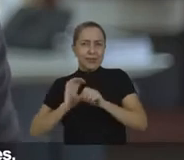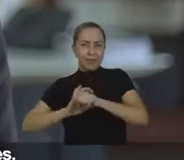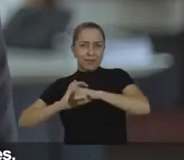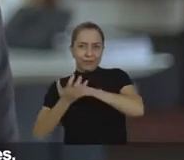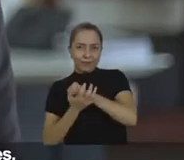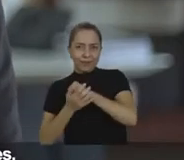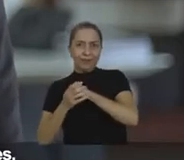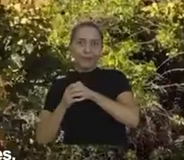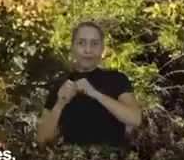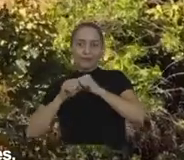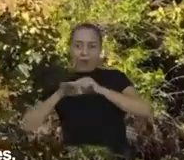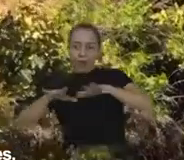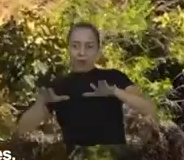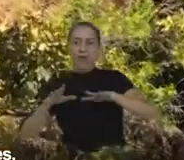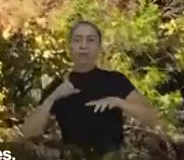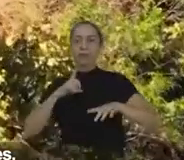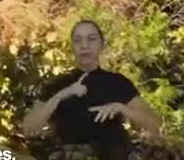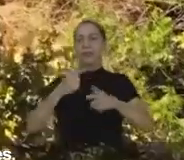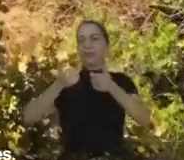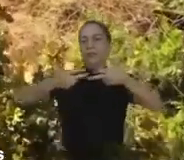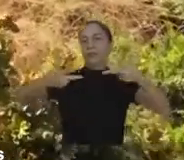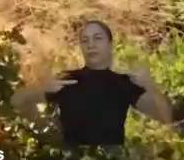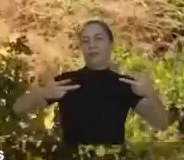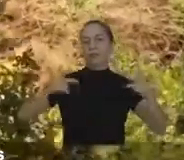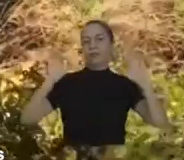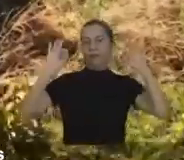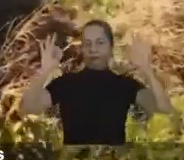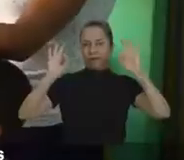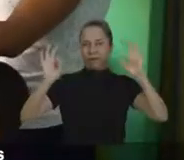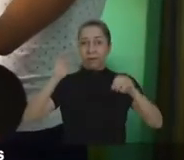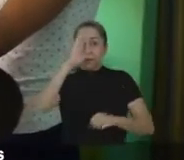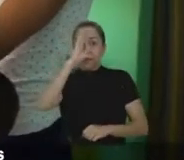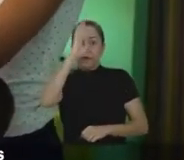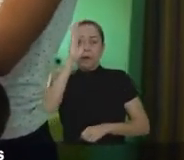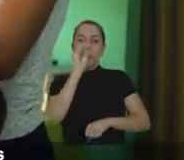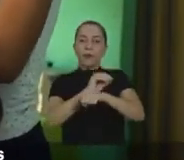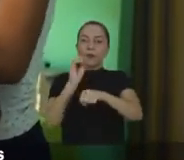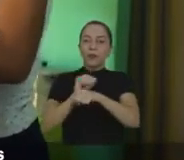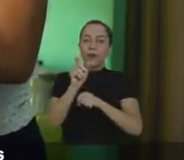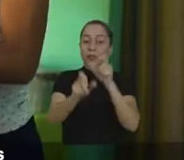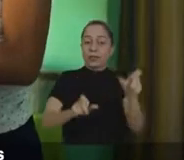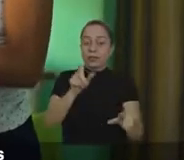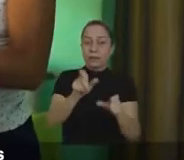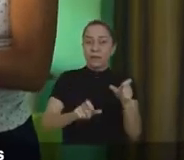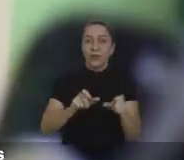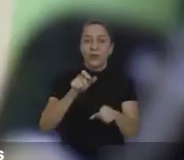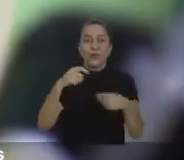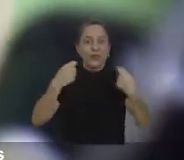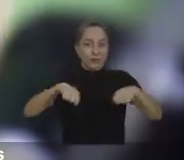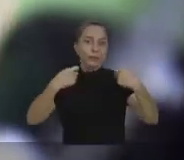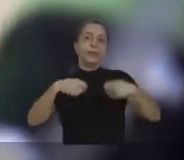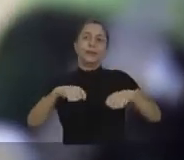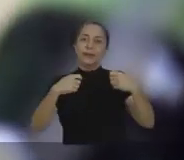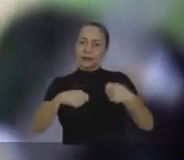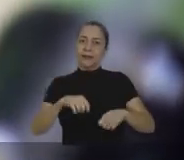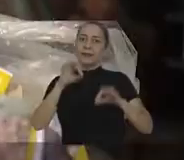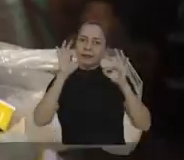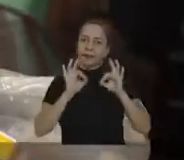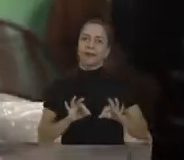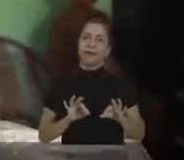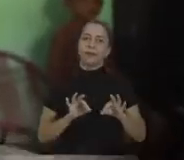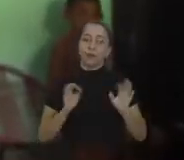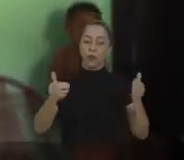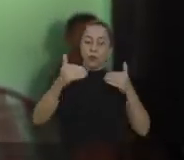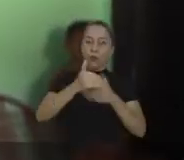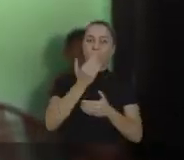pandemia, nós tivemos grandes realizações, principalmente cuidando das pessoas mais vulneráveis, com kits,